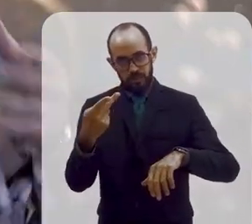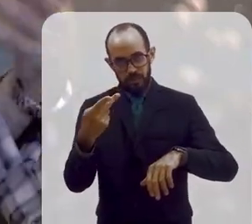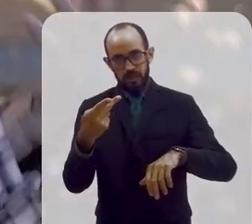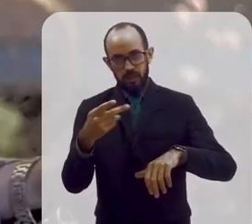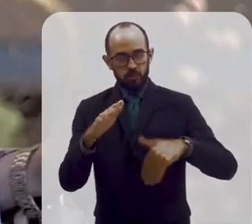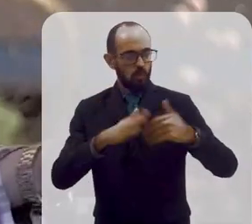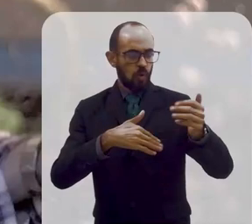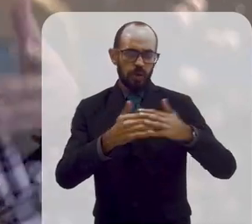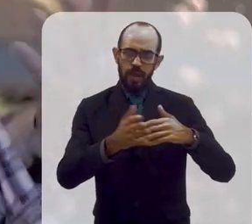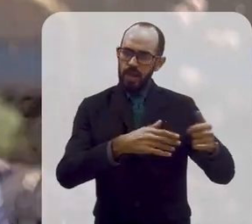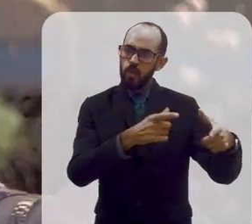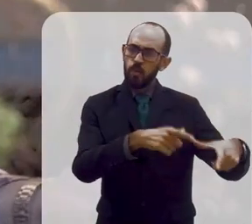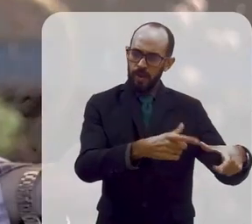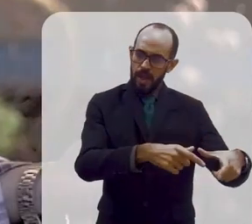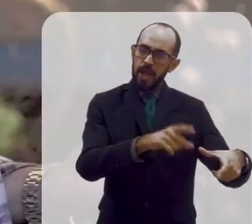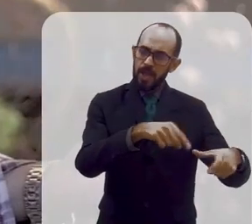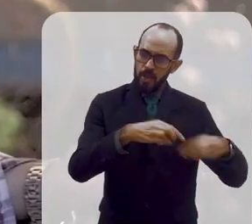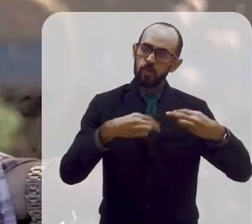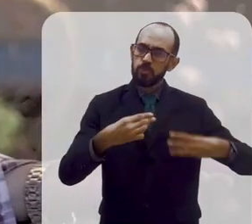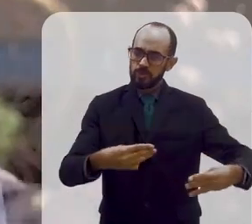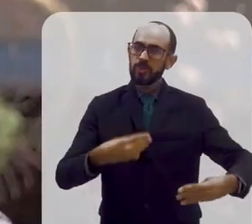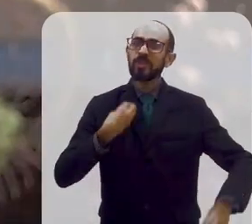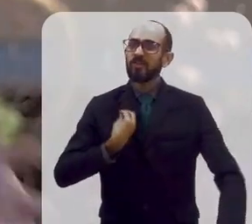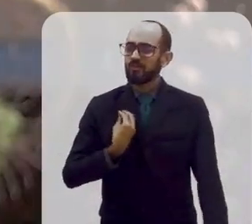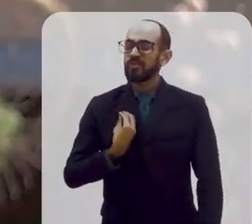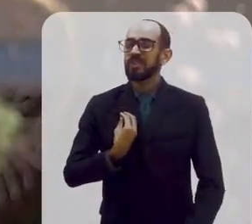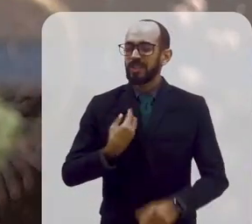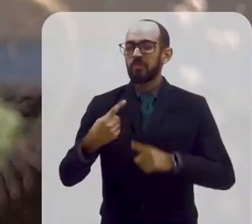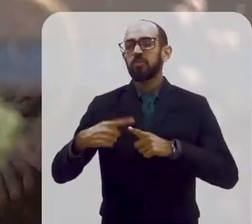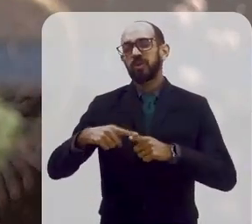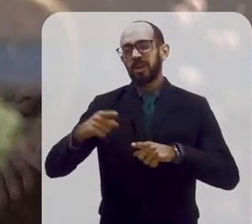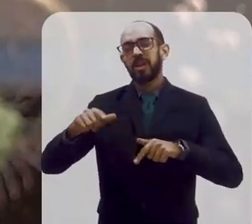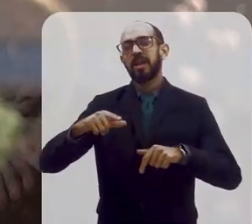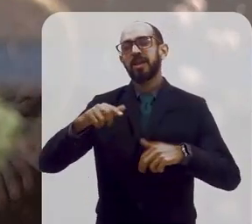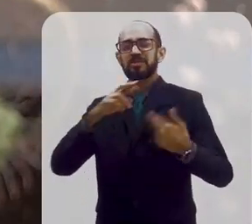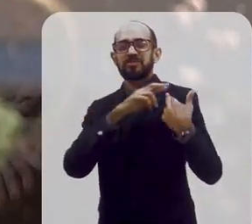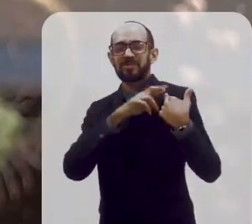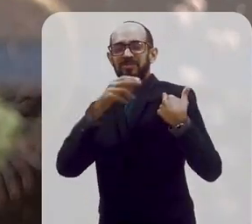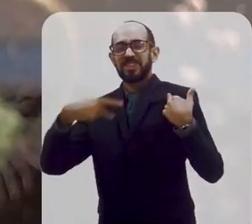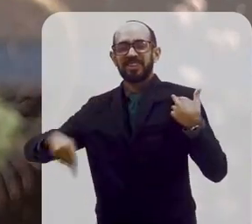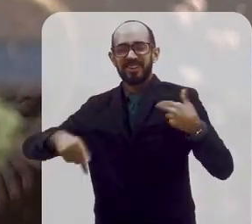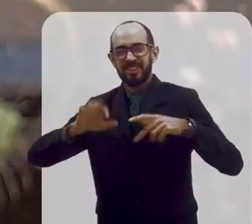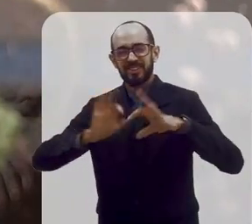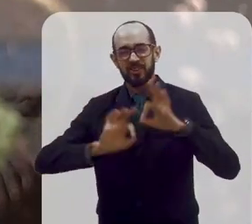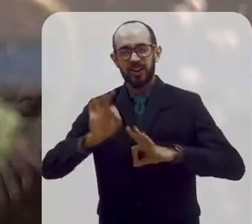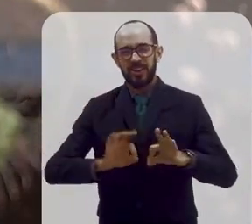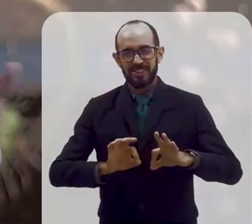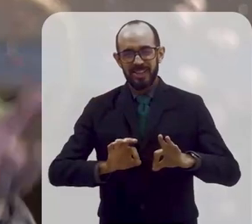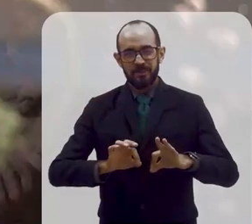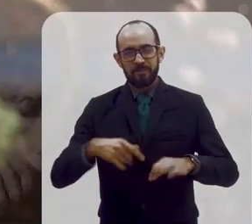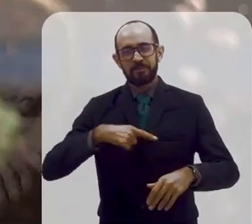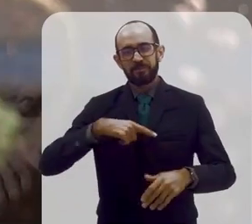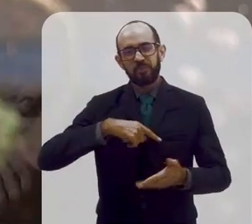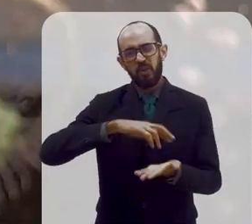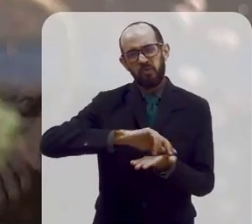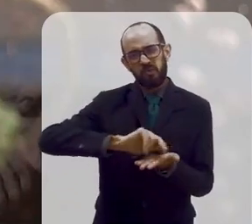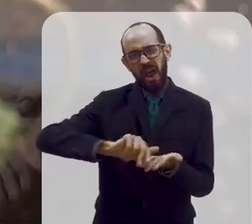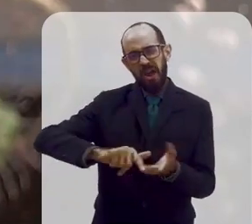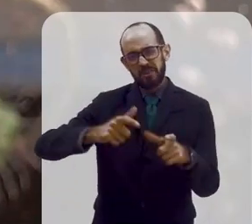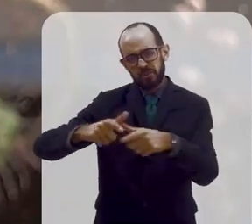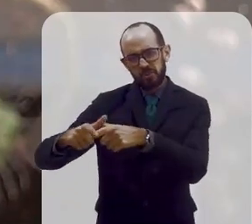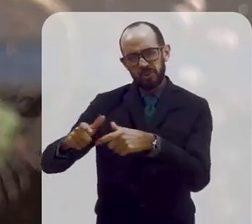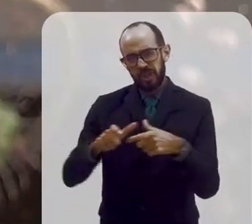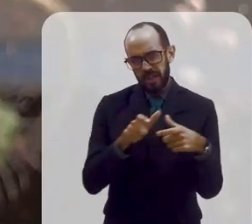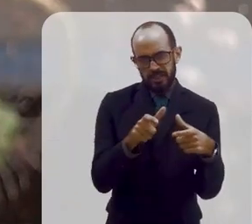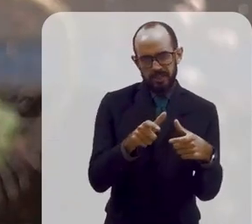o Museu da Vida. Você está no borboletário, você está visitando o Museu da Vida. Você está no teatro, a mesma coisa. E existem outros espaços.